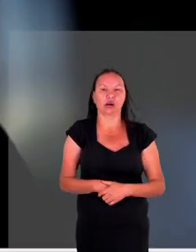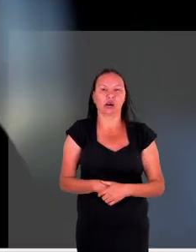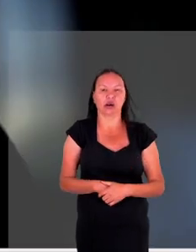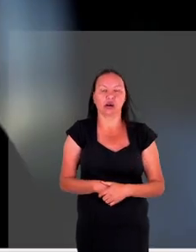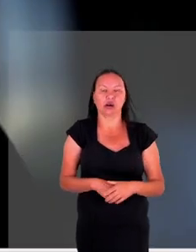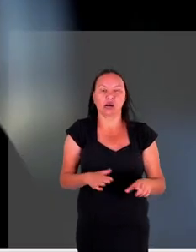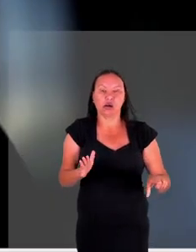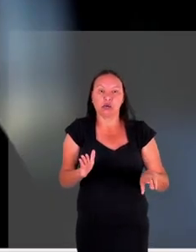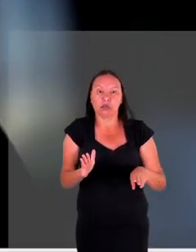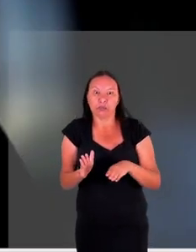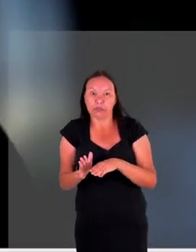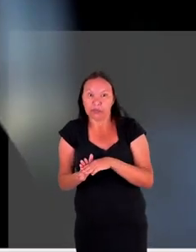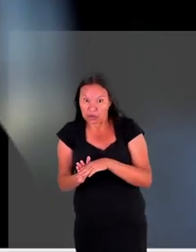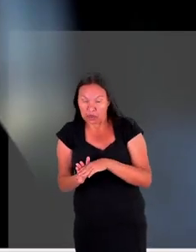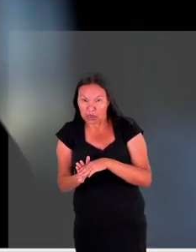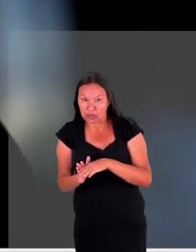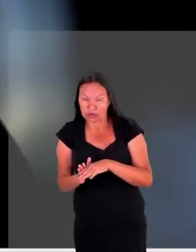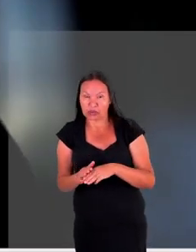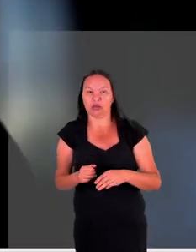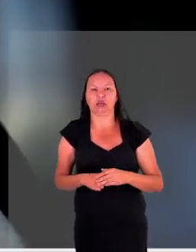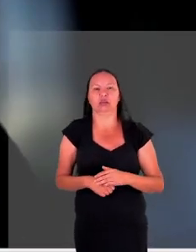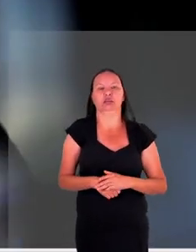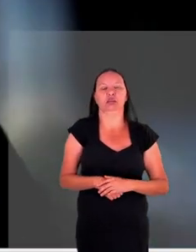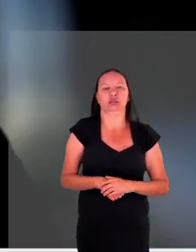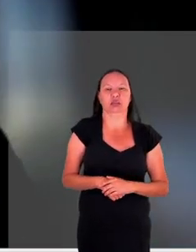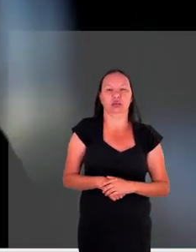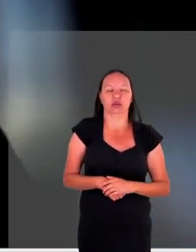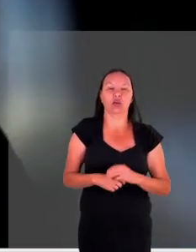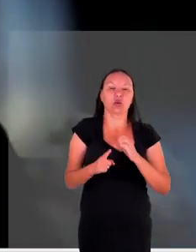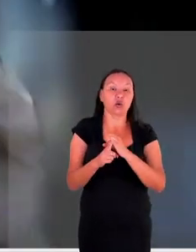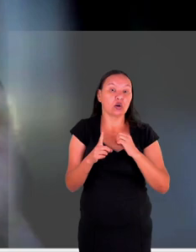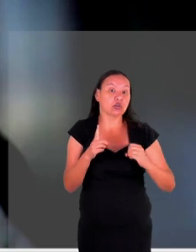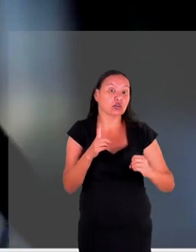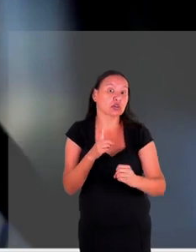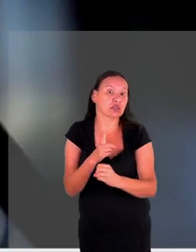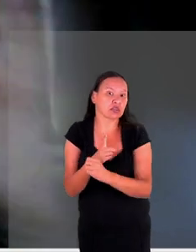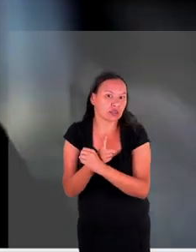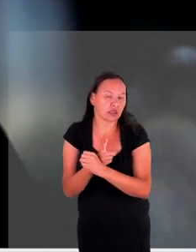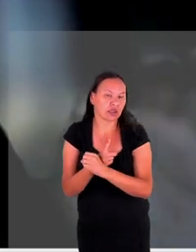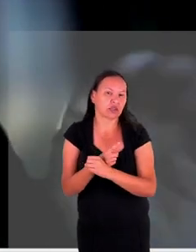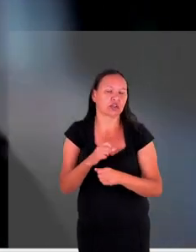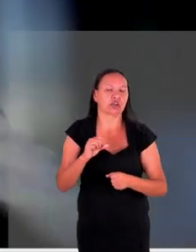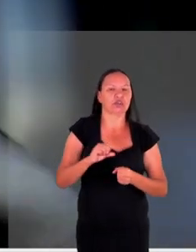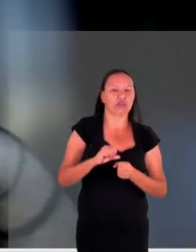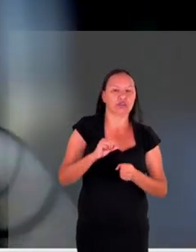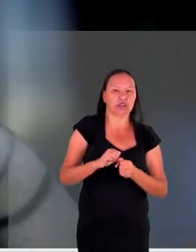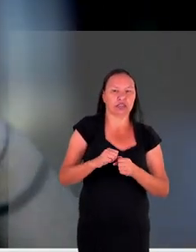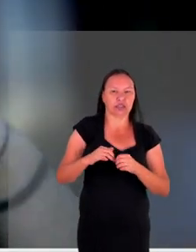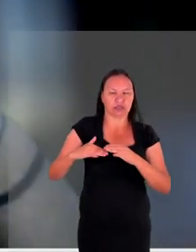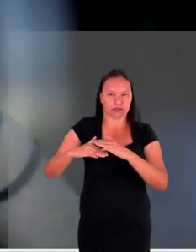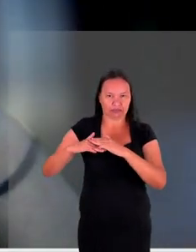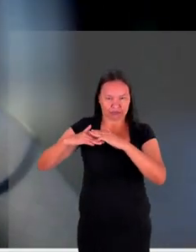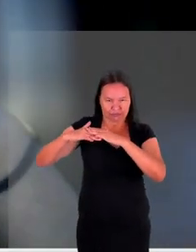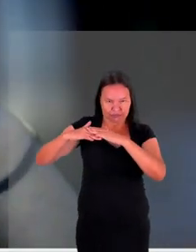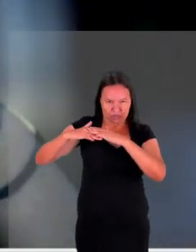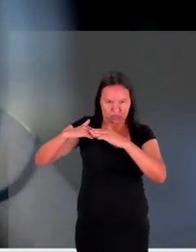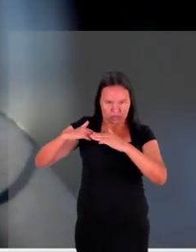até quando essa onde a sociedade geralmente faz a linha de criança